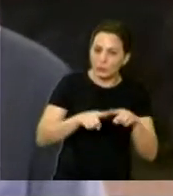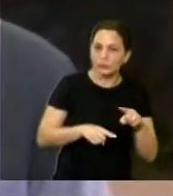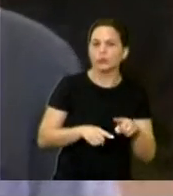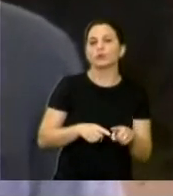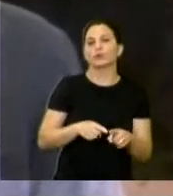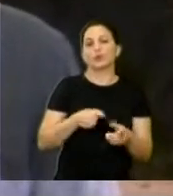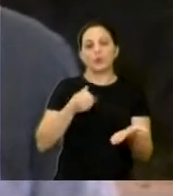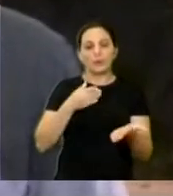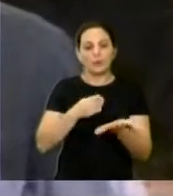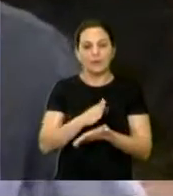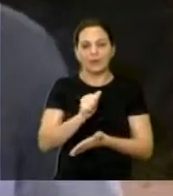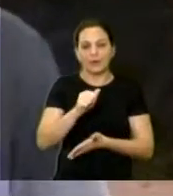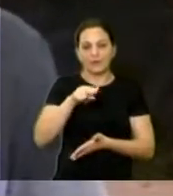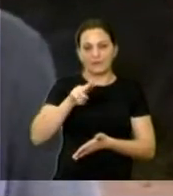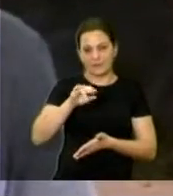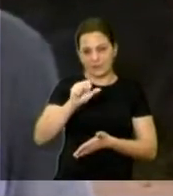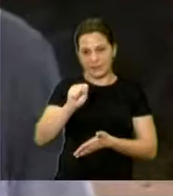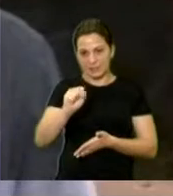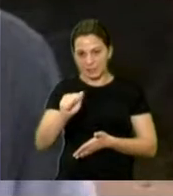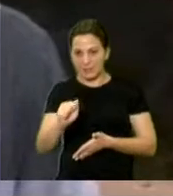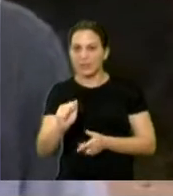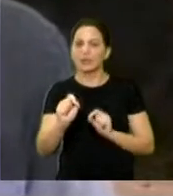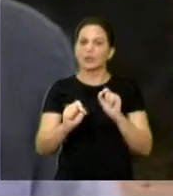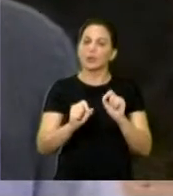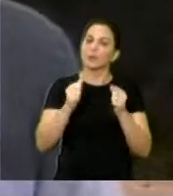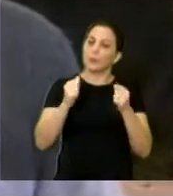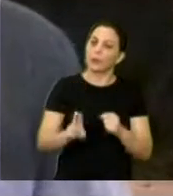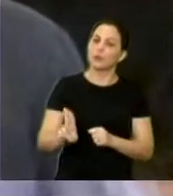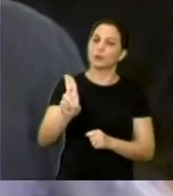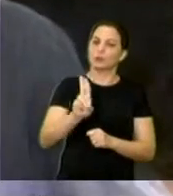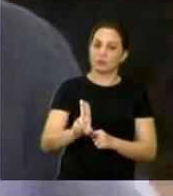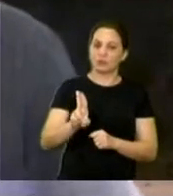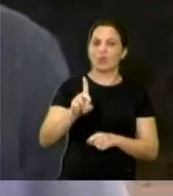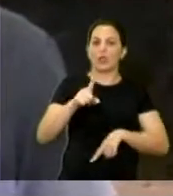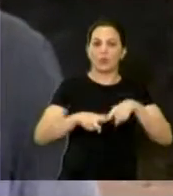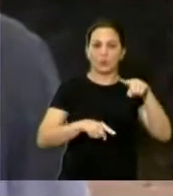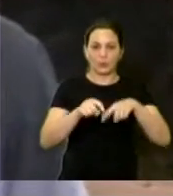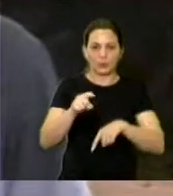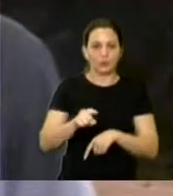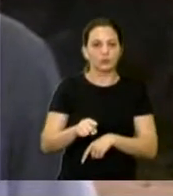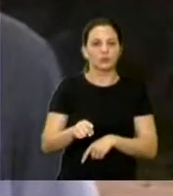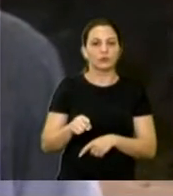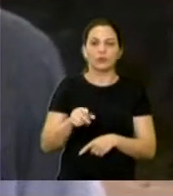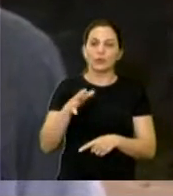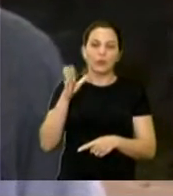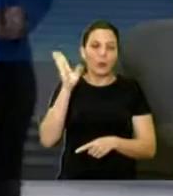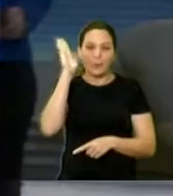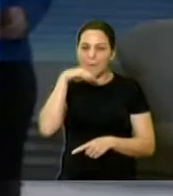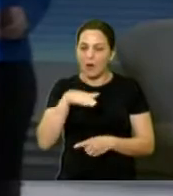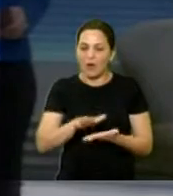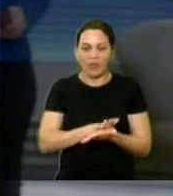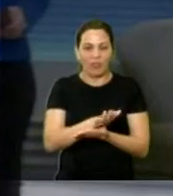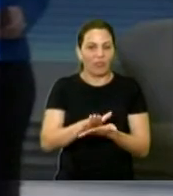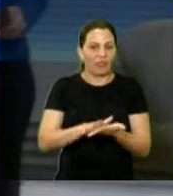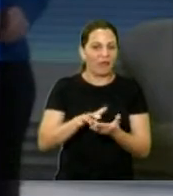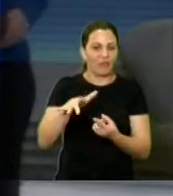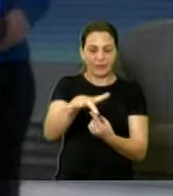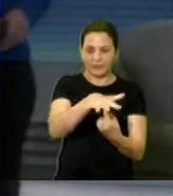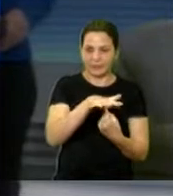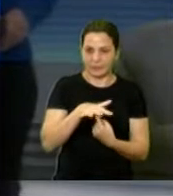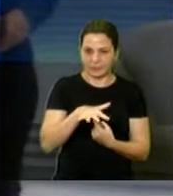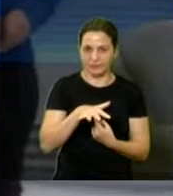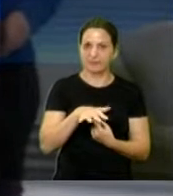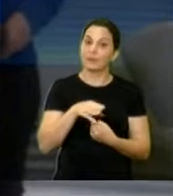Anvisa, né? Permitido o uso dele, então não faz nenhum mal ao meio ambiente. O